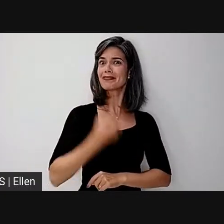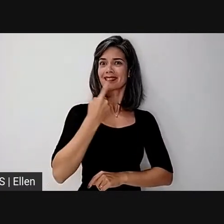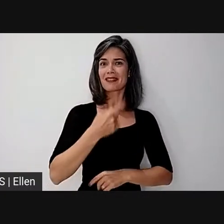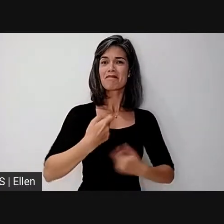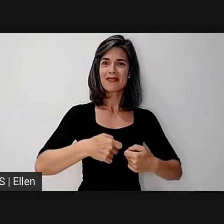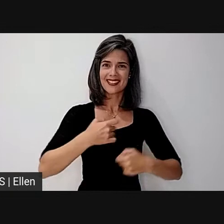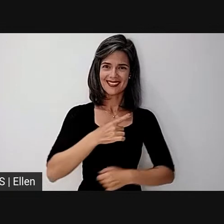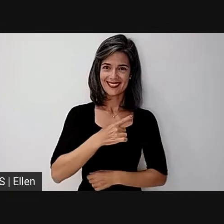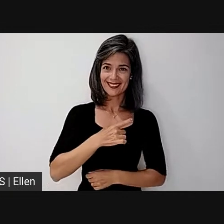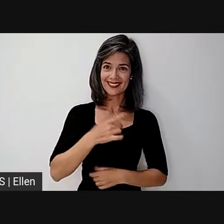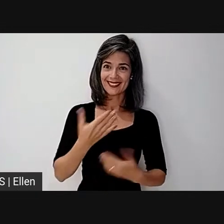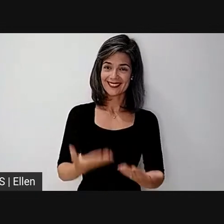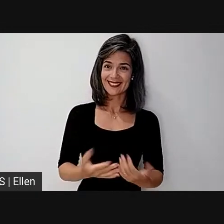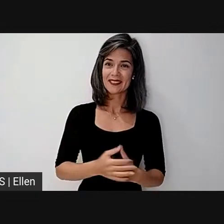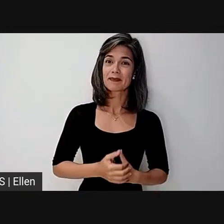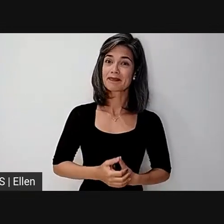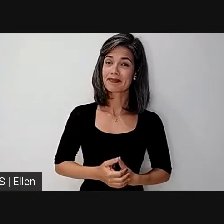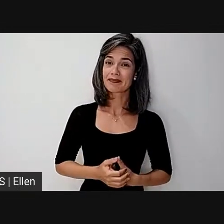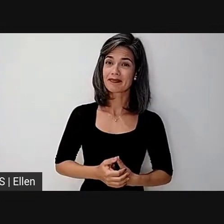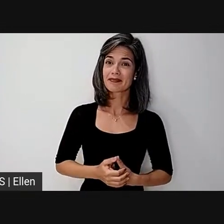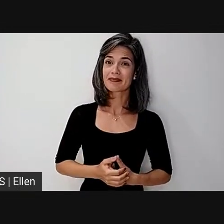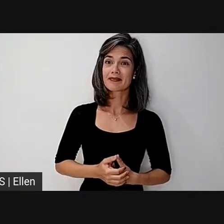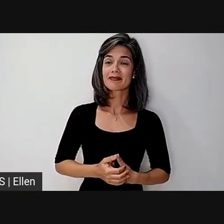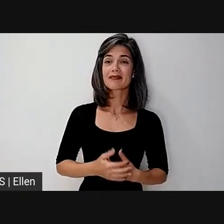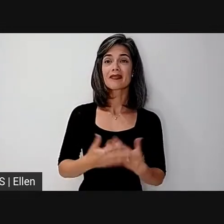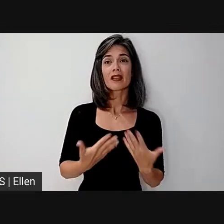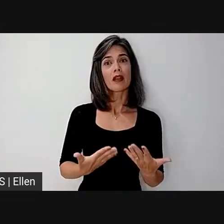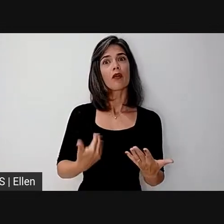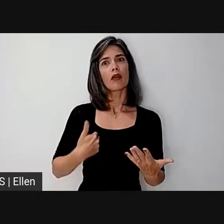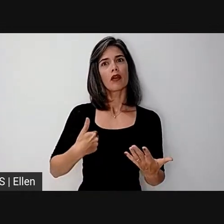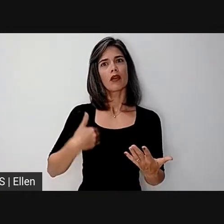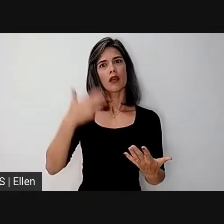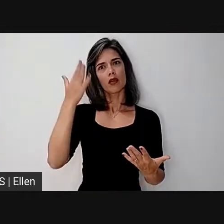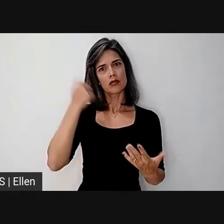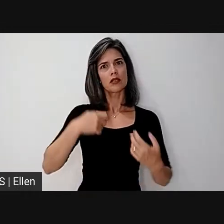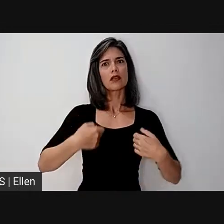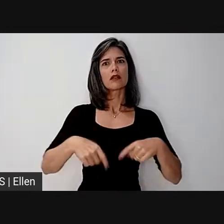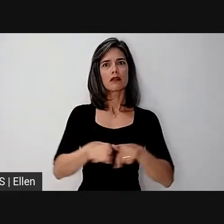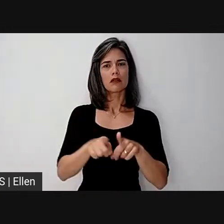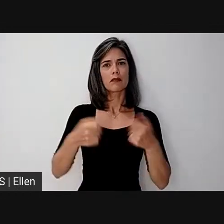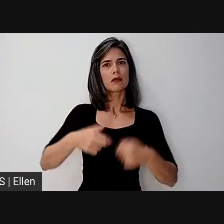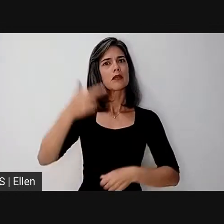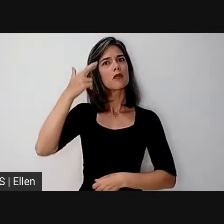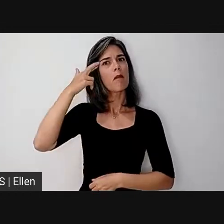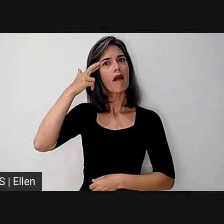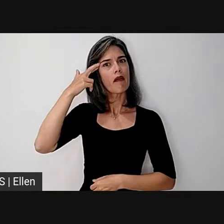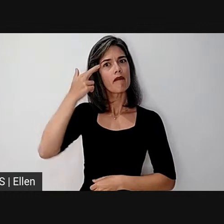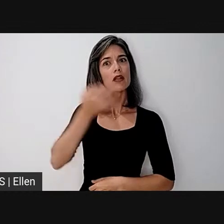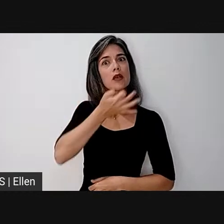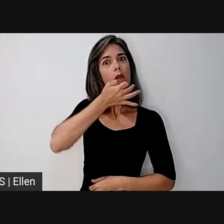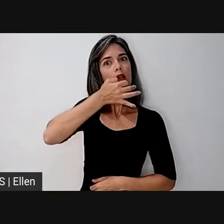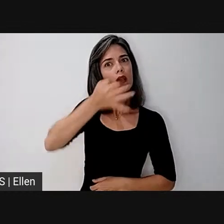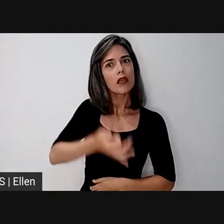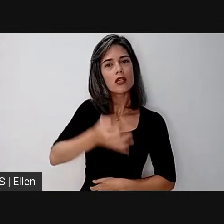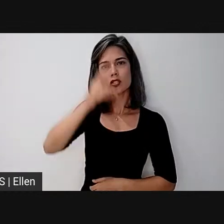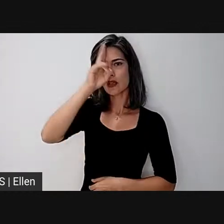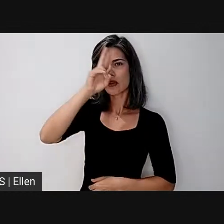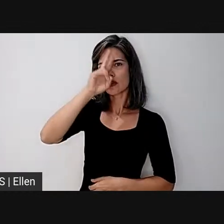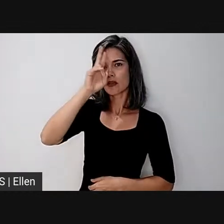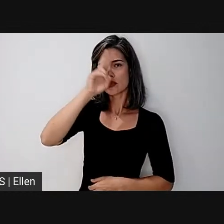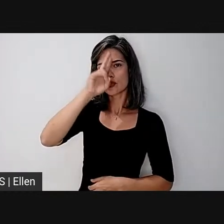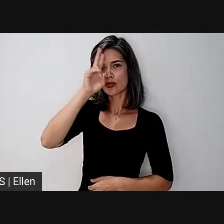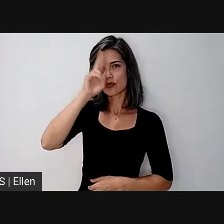Contudo, não feche os olhos para a necessidade de uma reflexão histórico-crítica sobre a precarização docente,